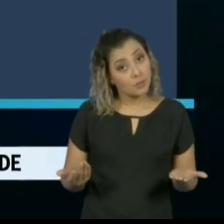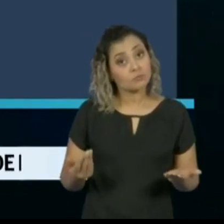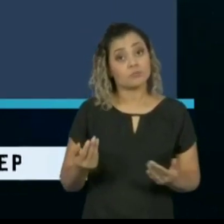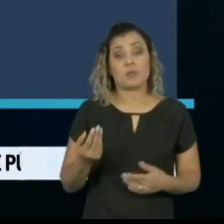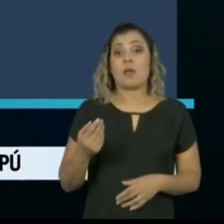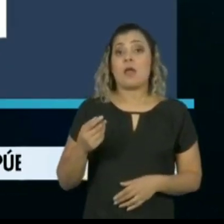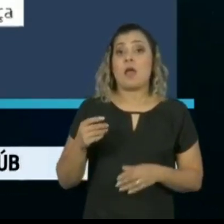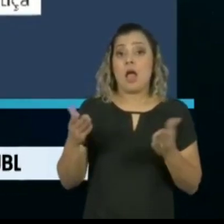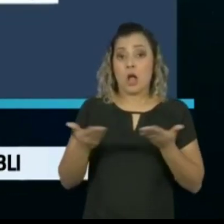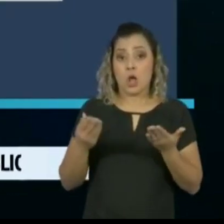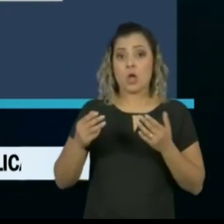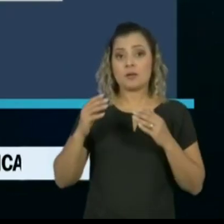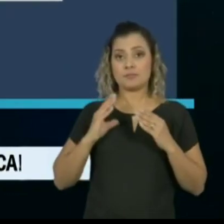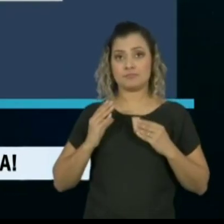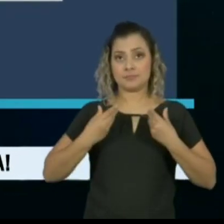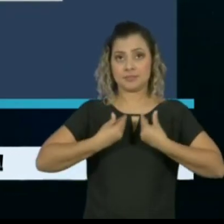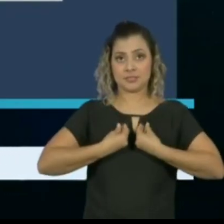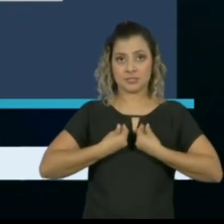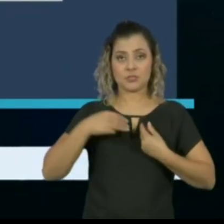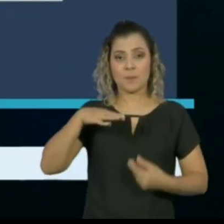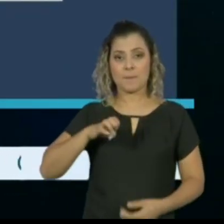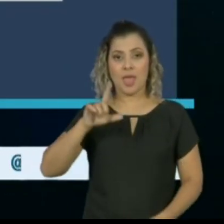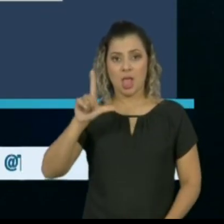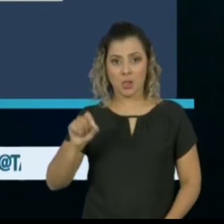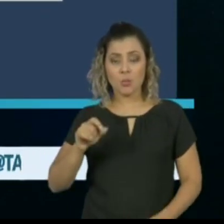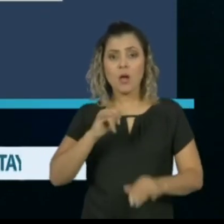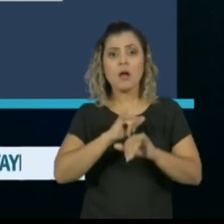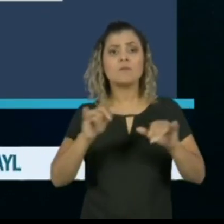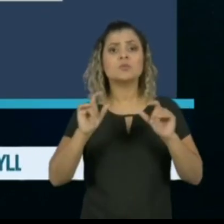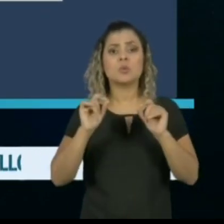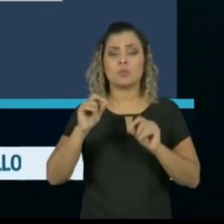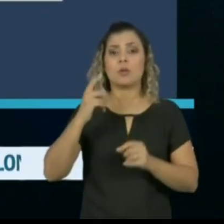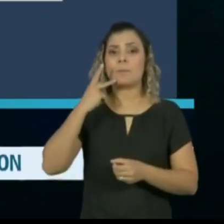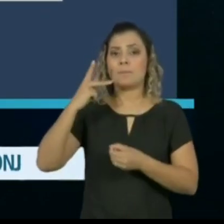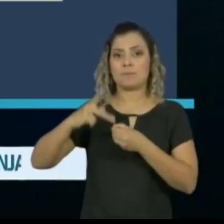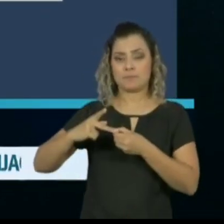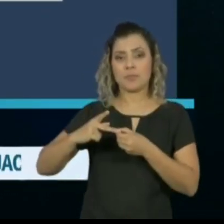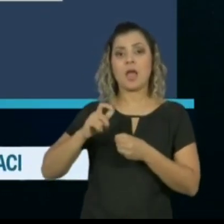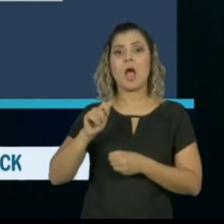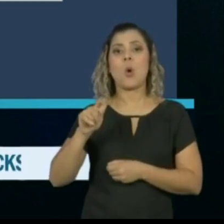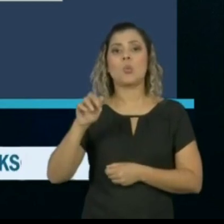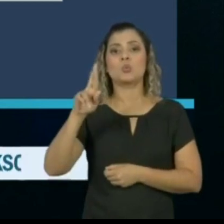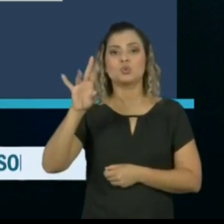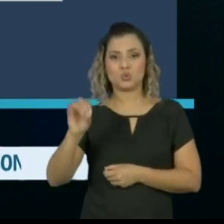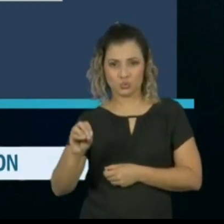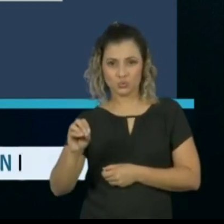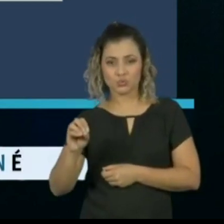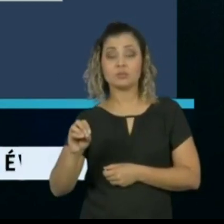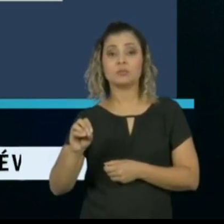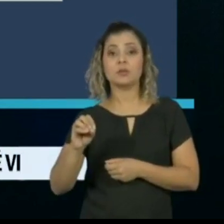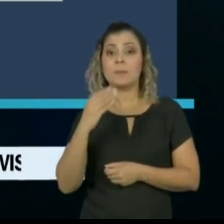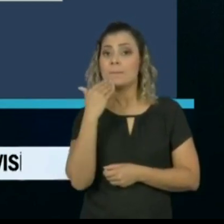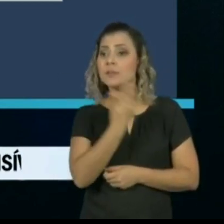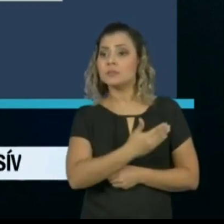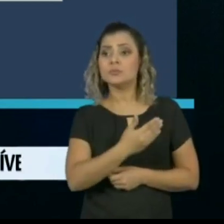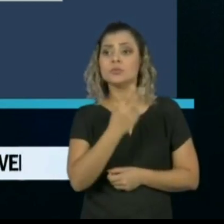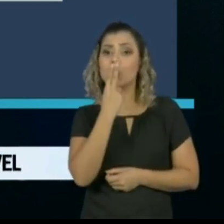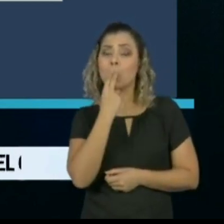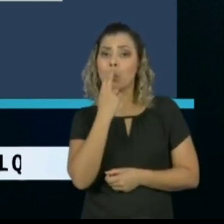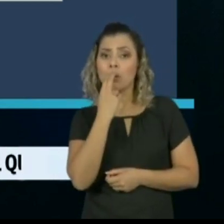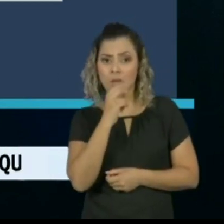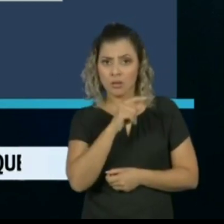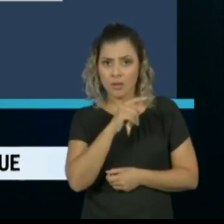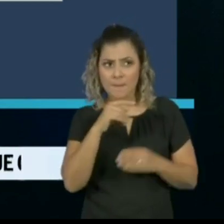ministro Celso de Mello aceitou o pedido feito pelo procurador-geral da República, Augusto Aras, que quer saber se Bolsonaro